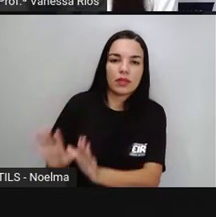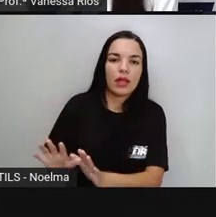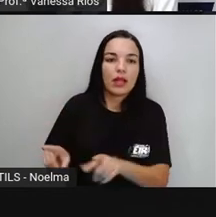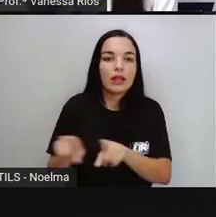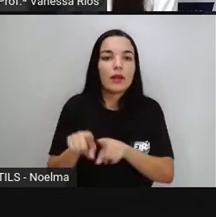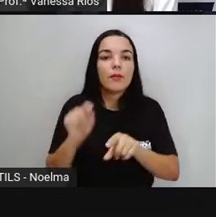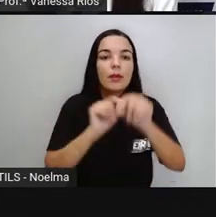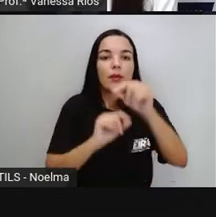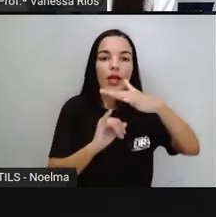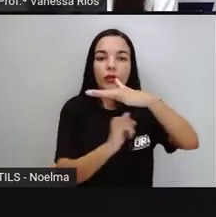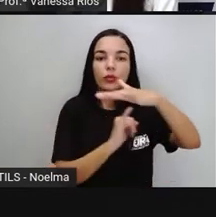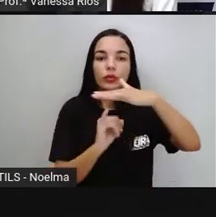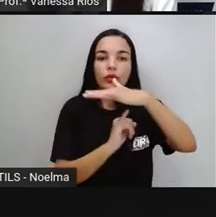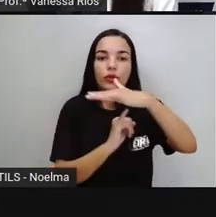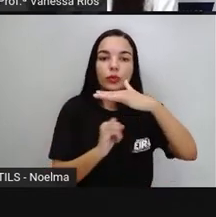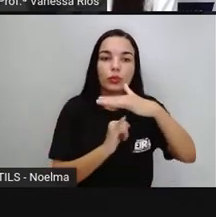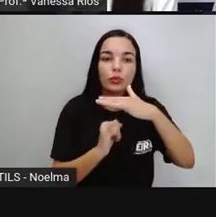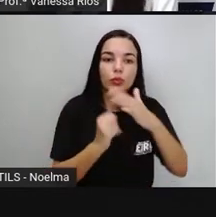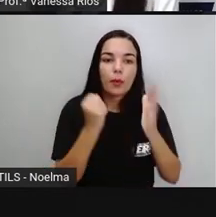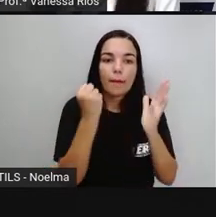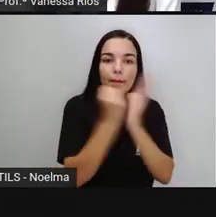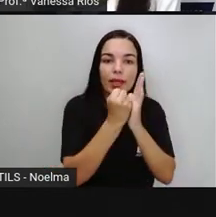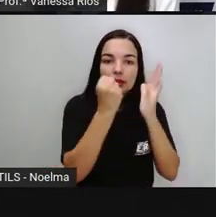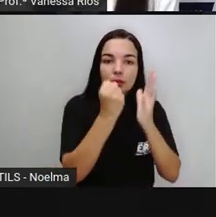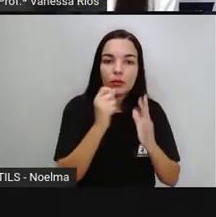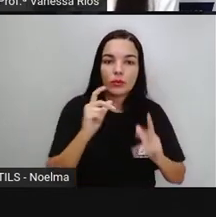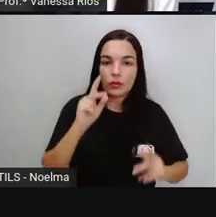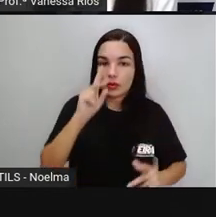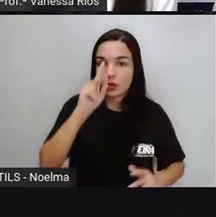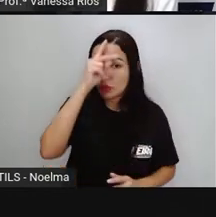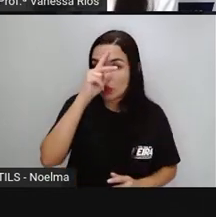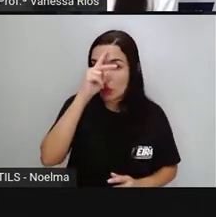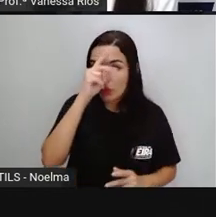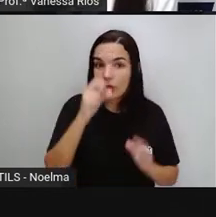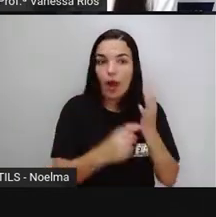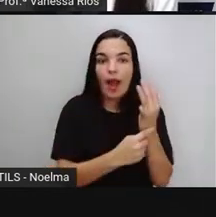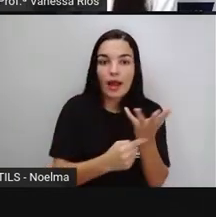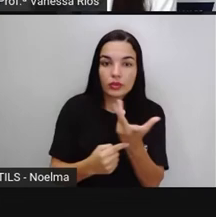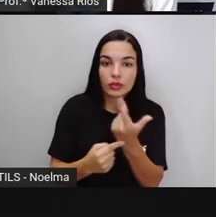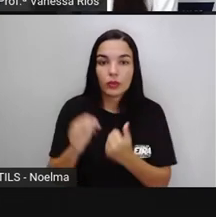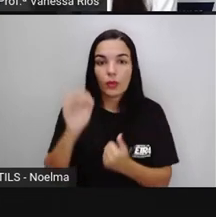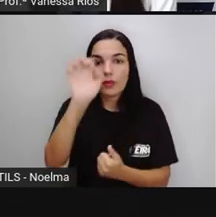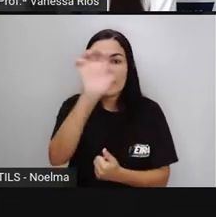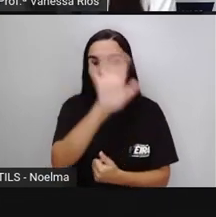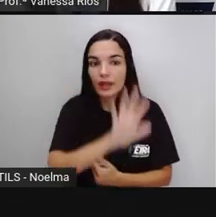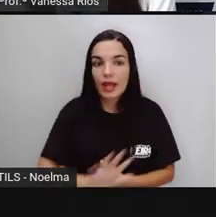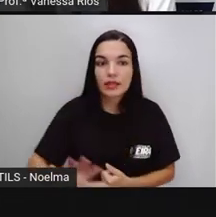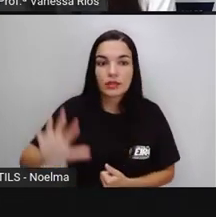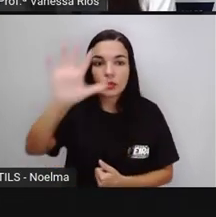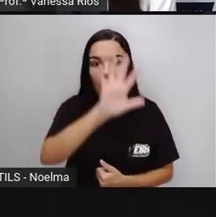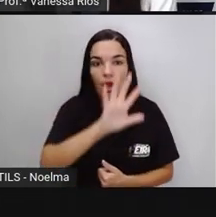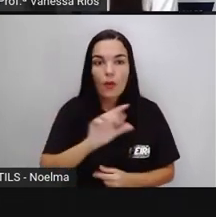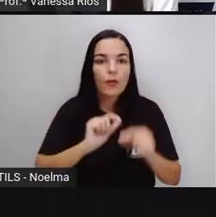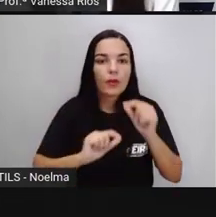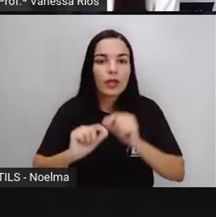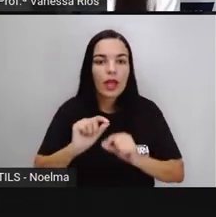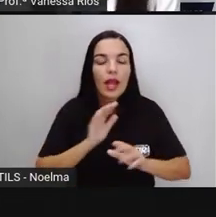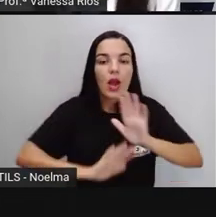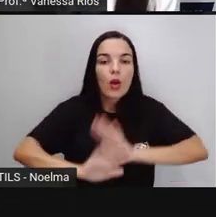autarquia federal vinculada ao Ministério do Turismo, que responde pela preservação do patrimônio cultural